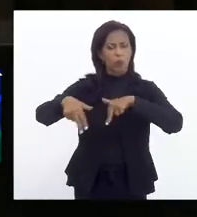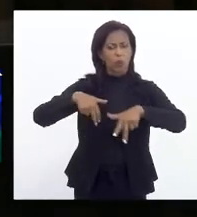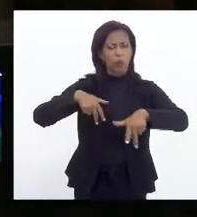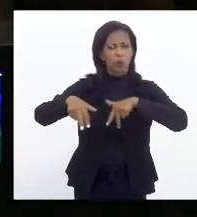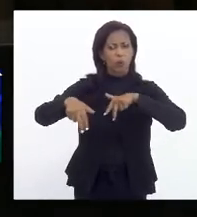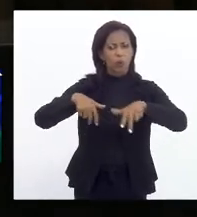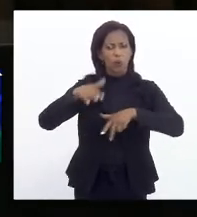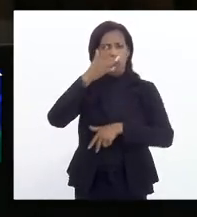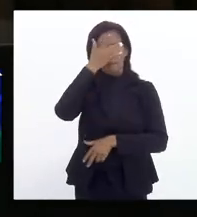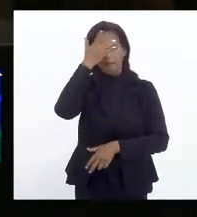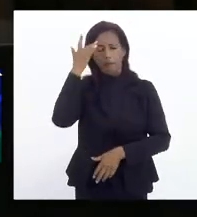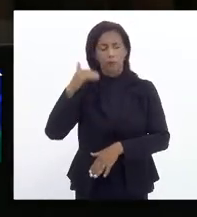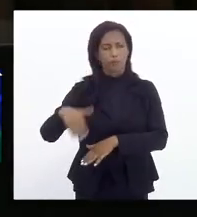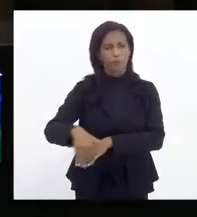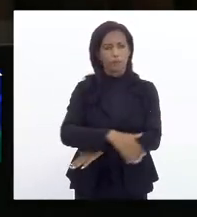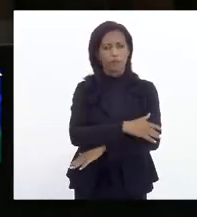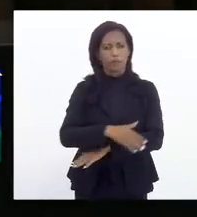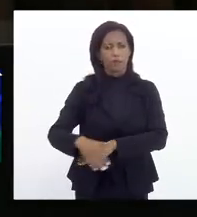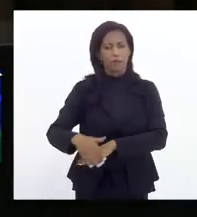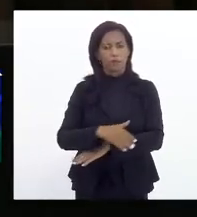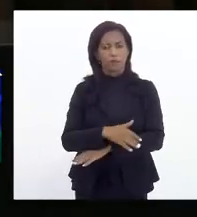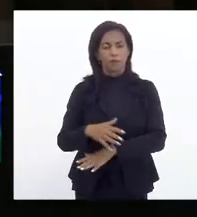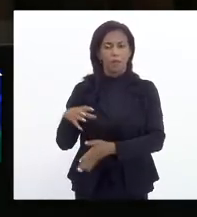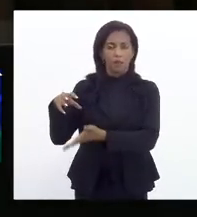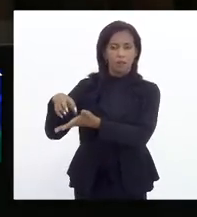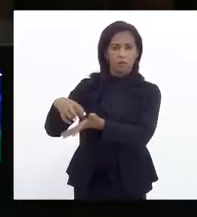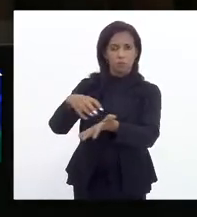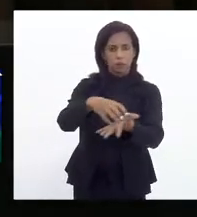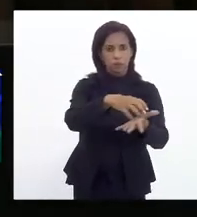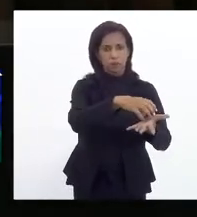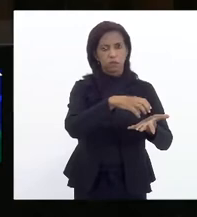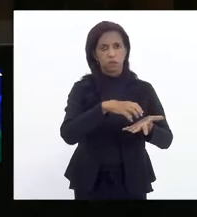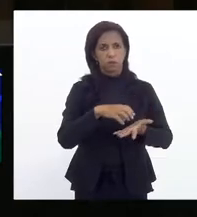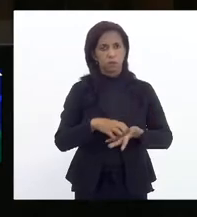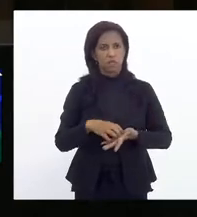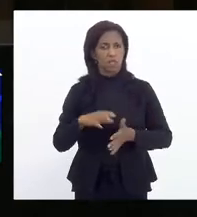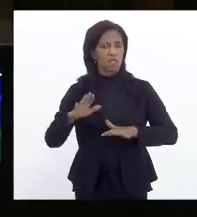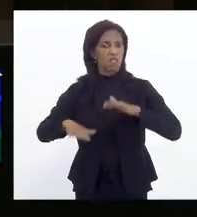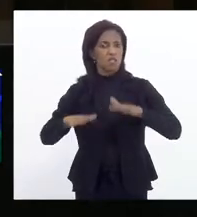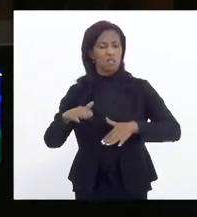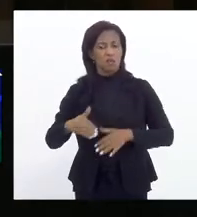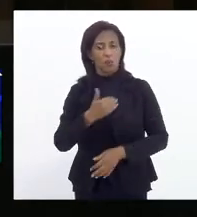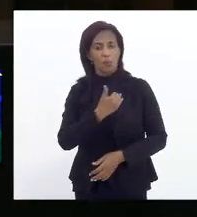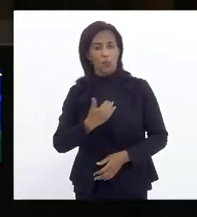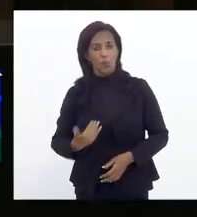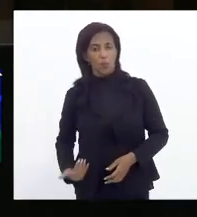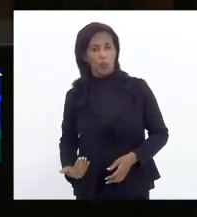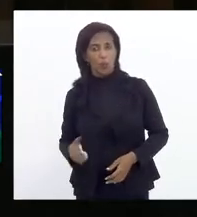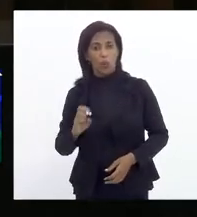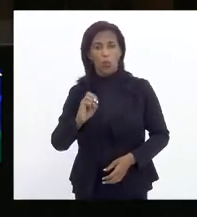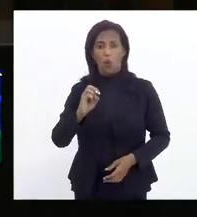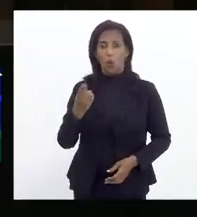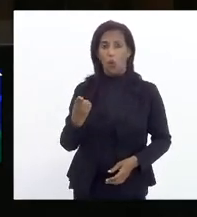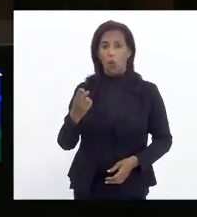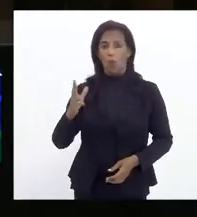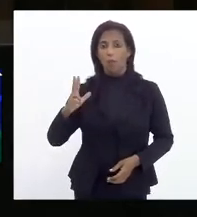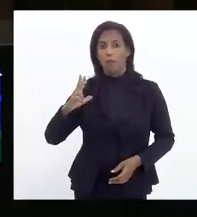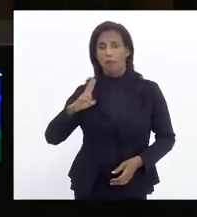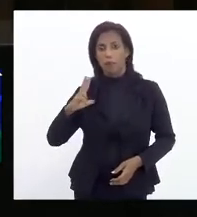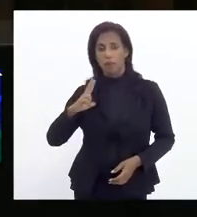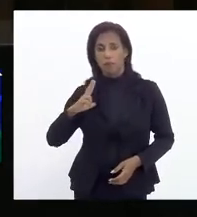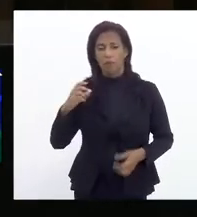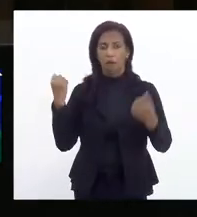de pessoas pelas ruas e estabelecimentos, sejam eles públicos e ou privados,